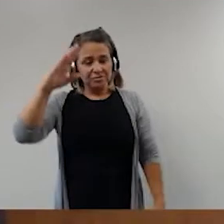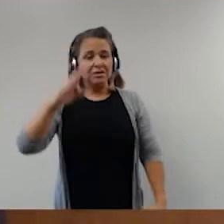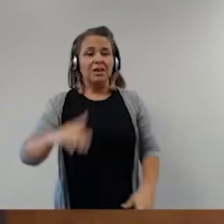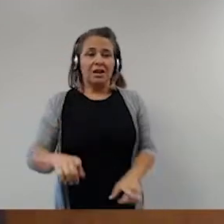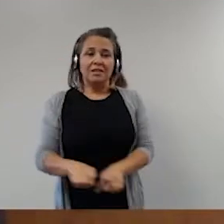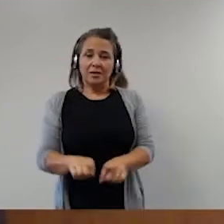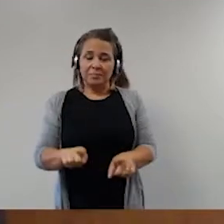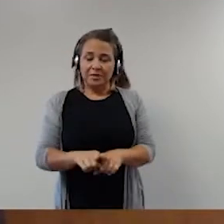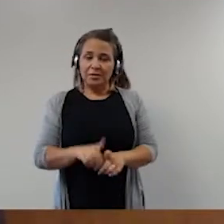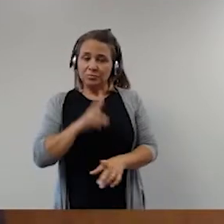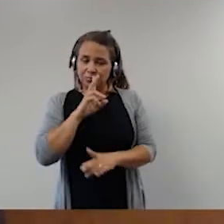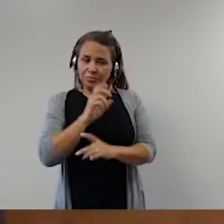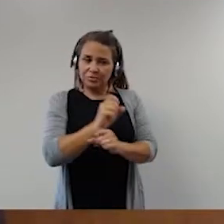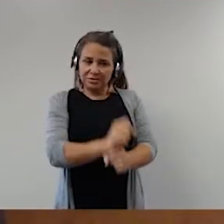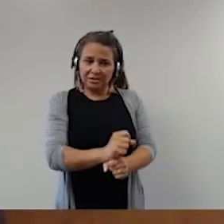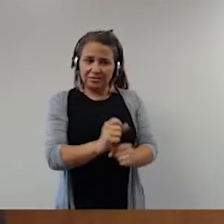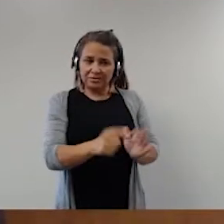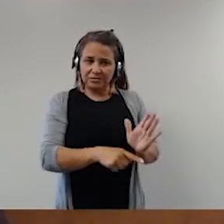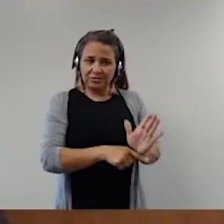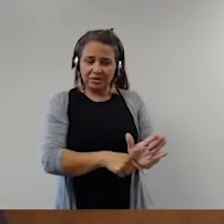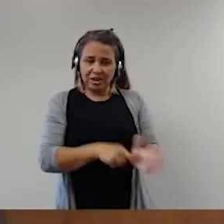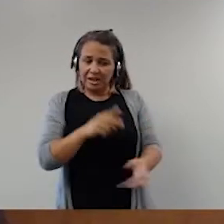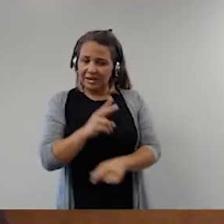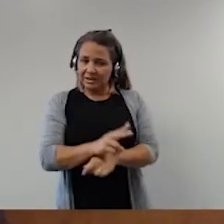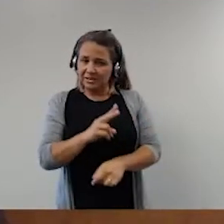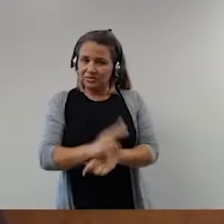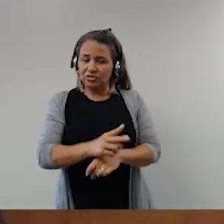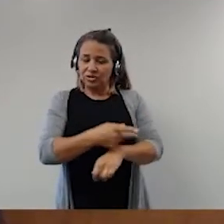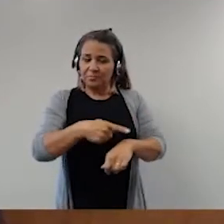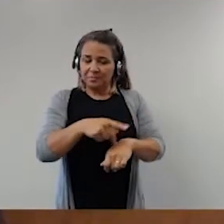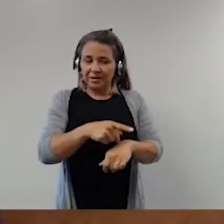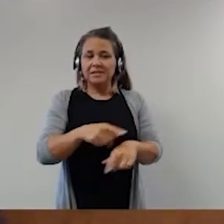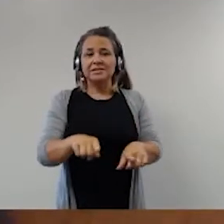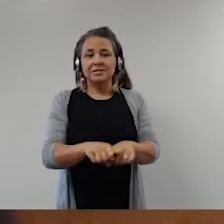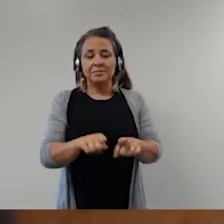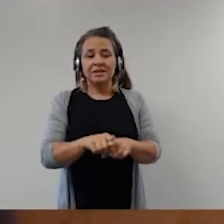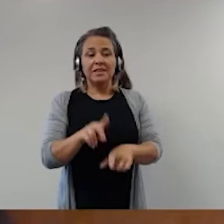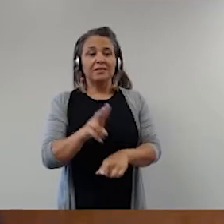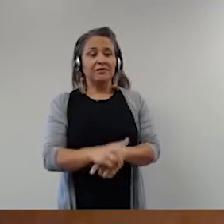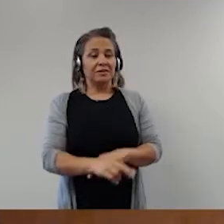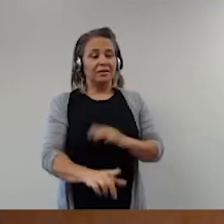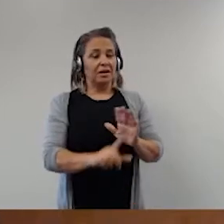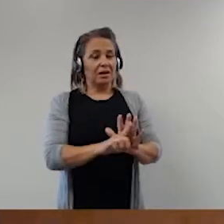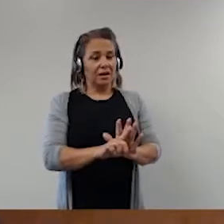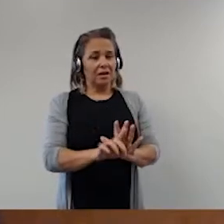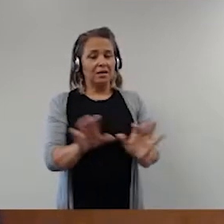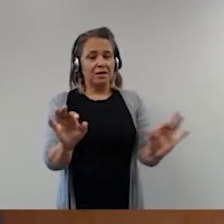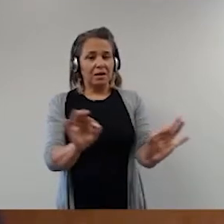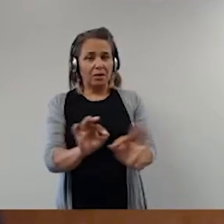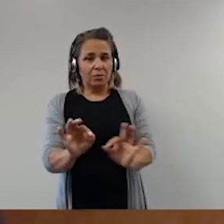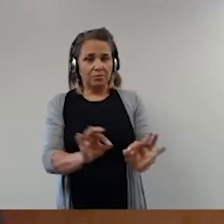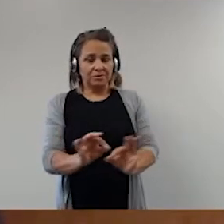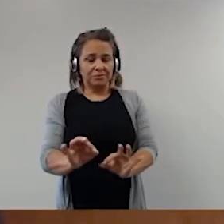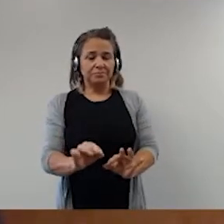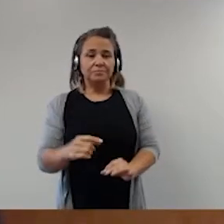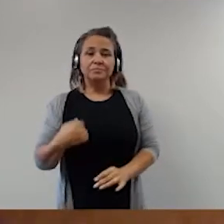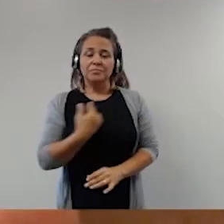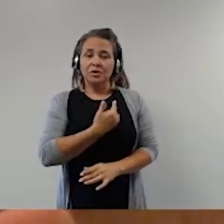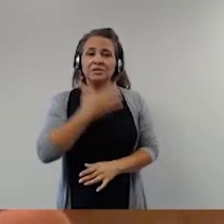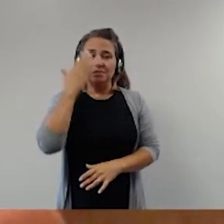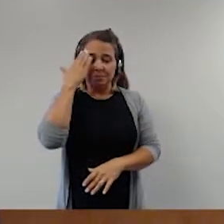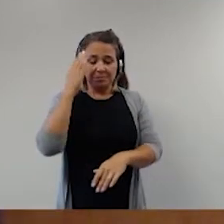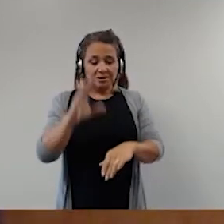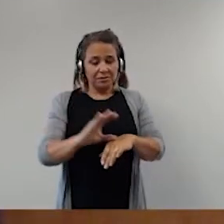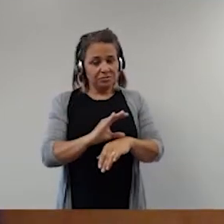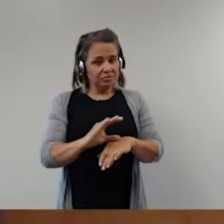constitucionais e a defesa da lei e da ordem. Pois bem, nós sabemos a Constituição, assim